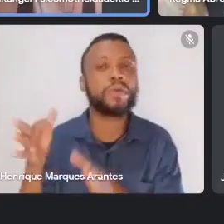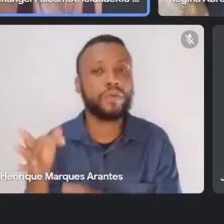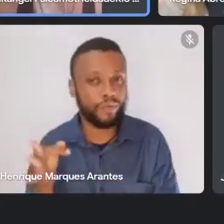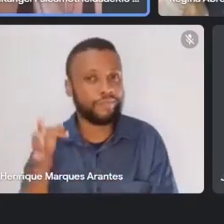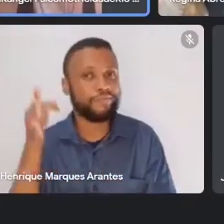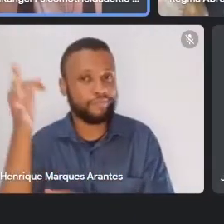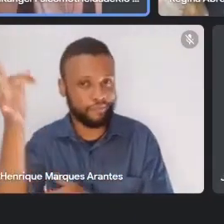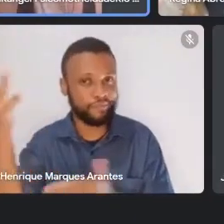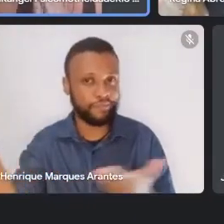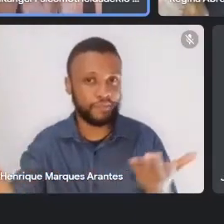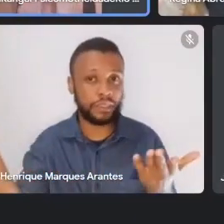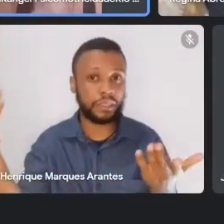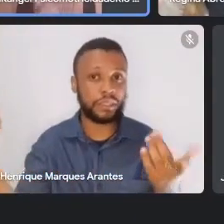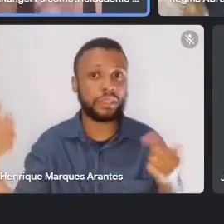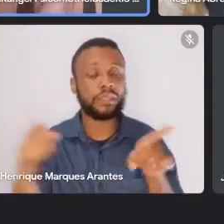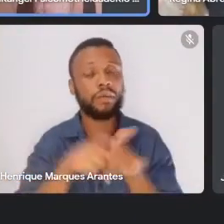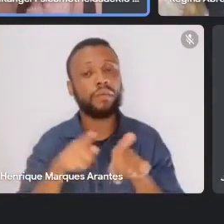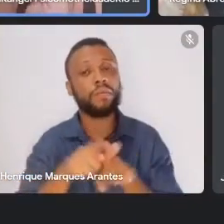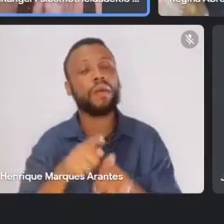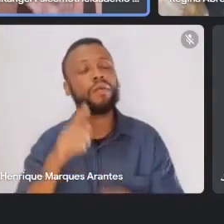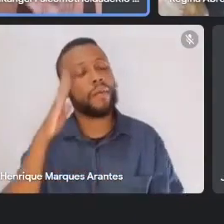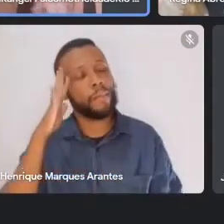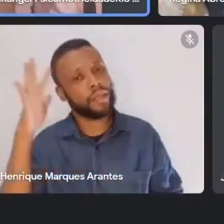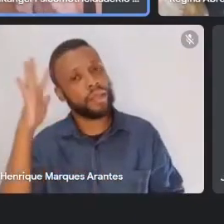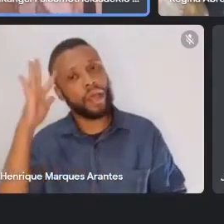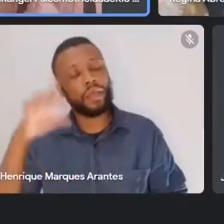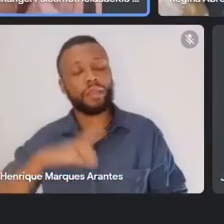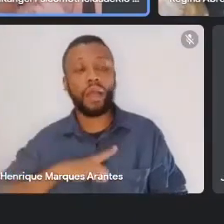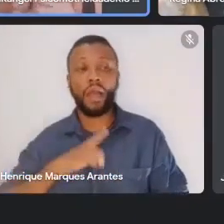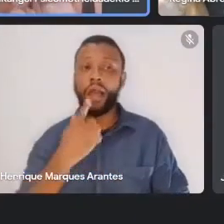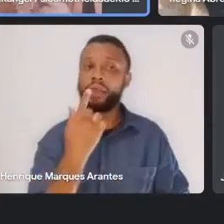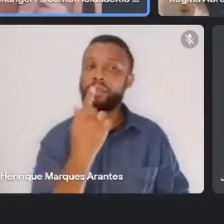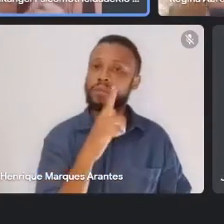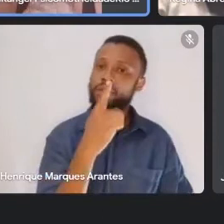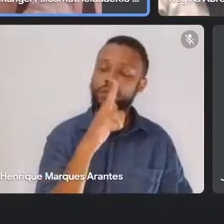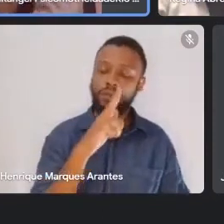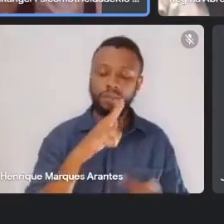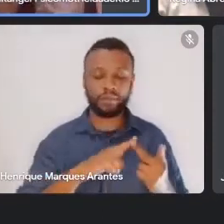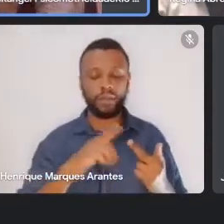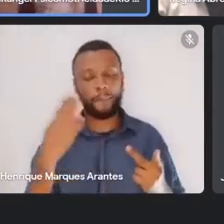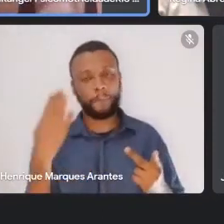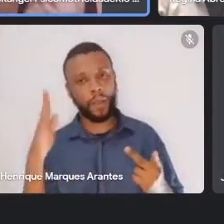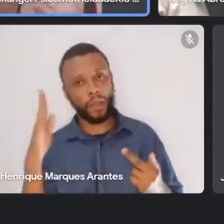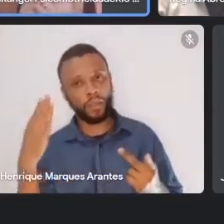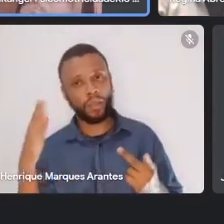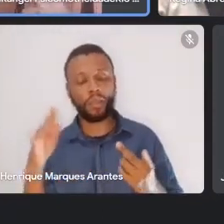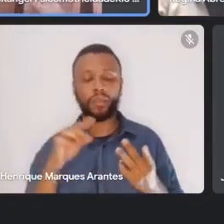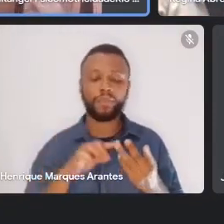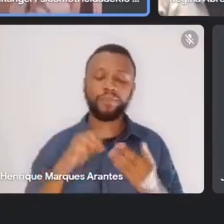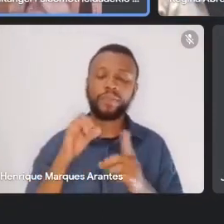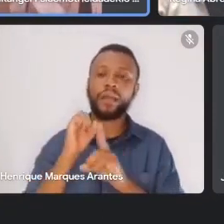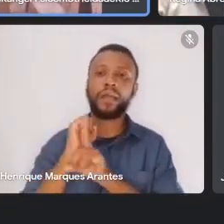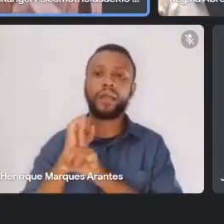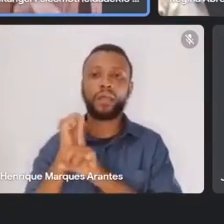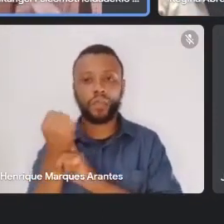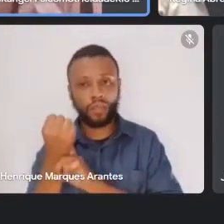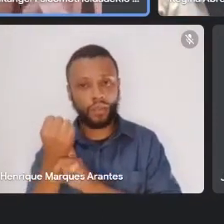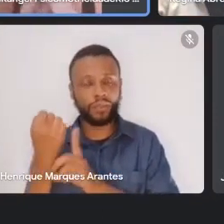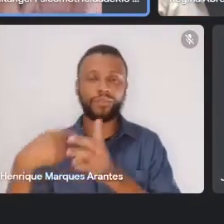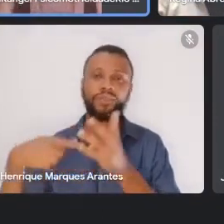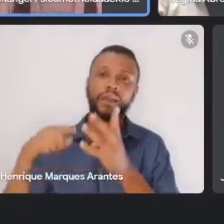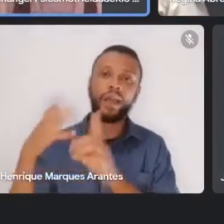pensando nisso, né, além da geografia, da biologia, da arqueologia, da sociologia, das artes, do meio ambiente,